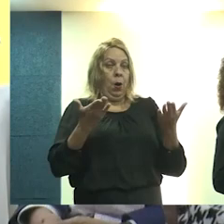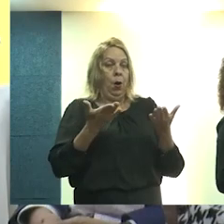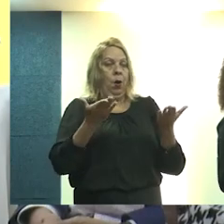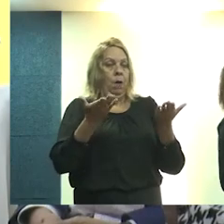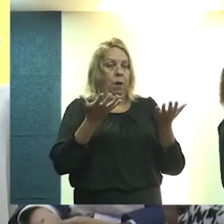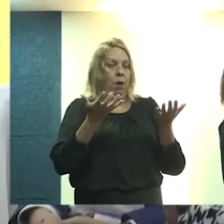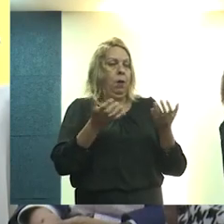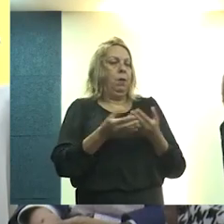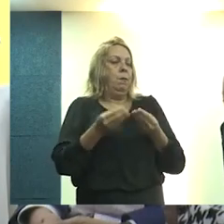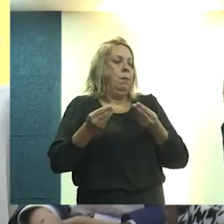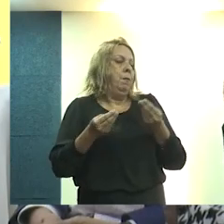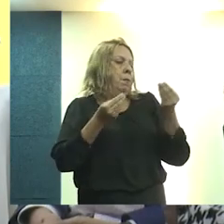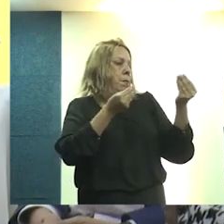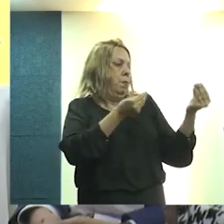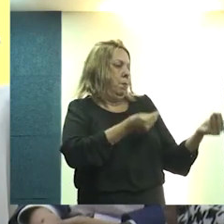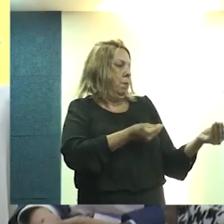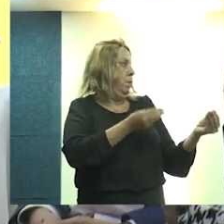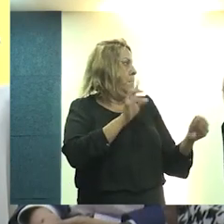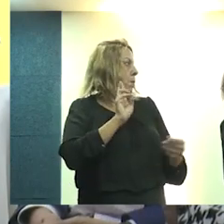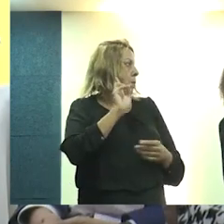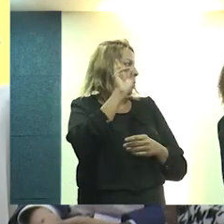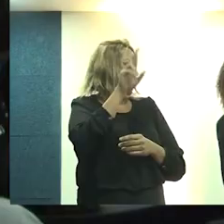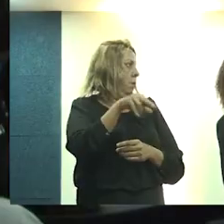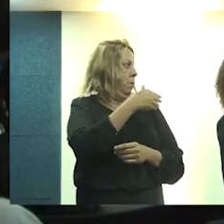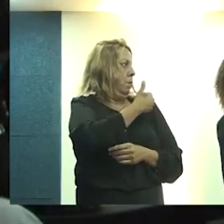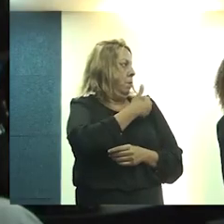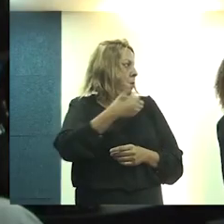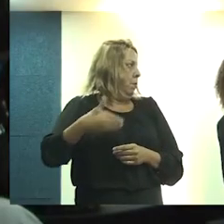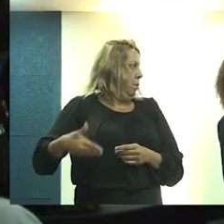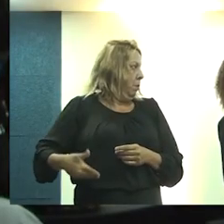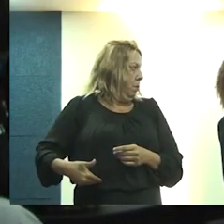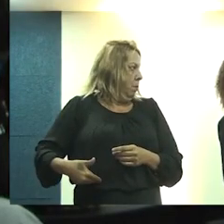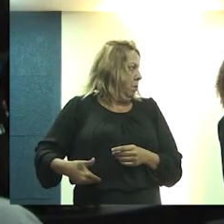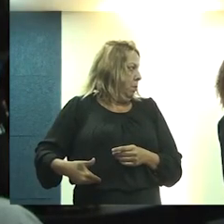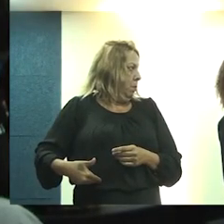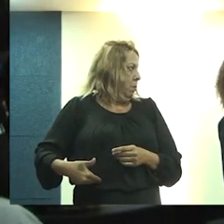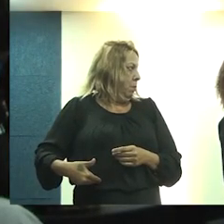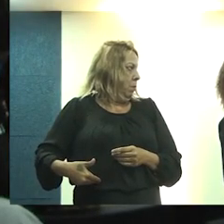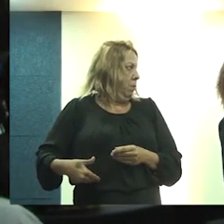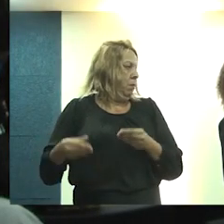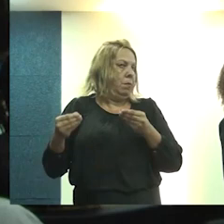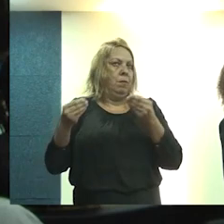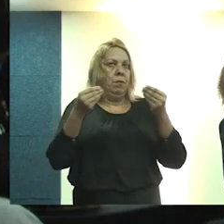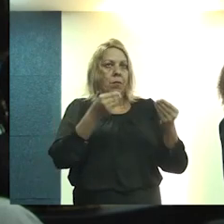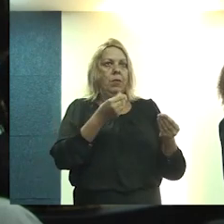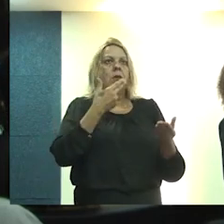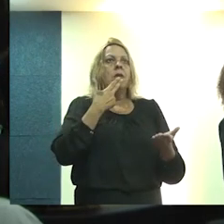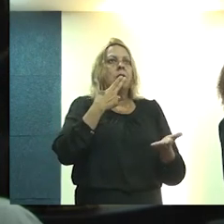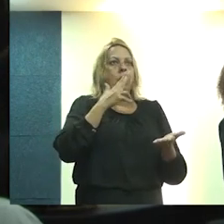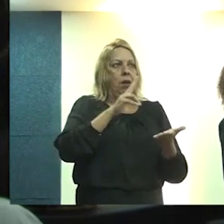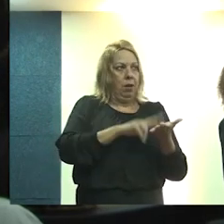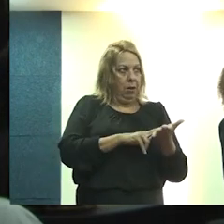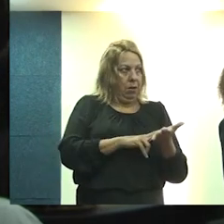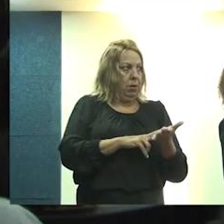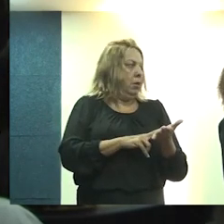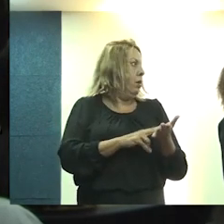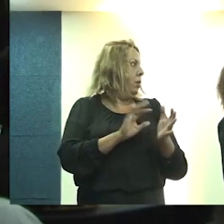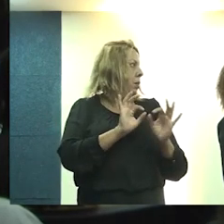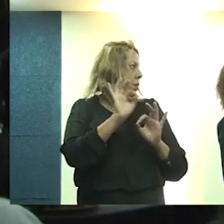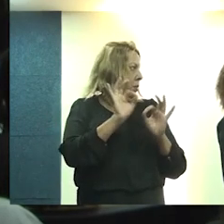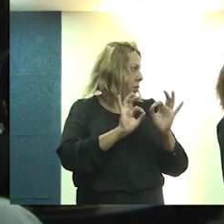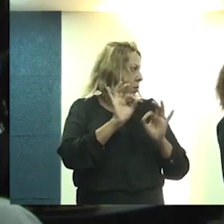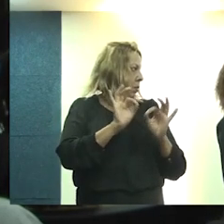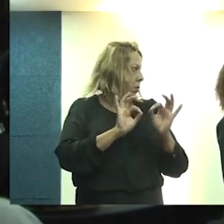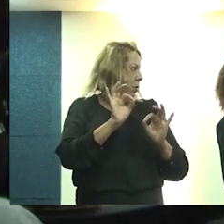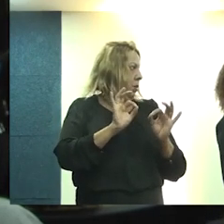simbolicamente entregar para o representante do governador, nós vamos entregar a carta que a gente está produzindo,